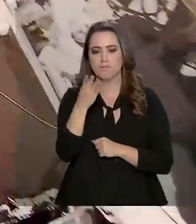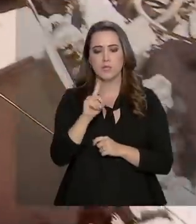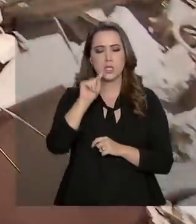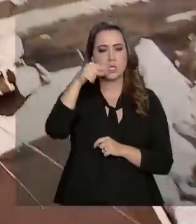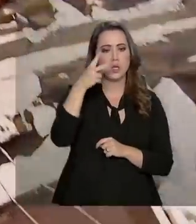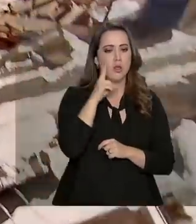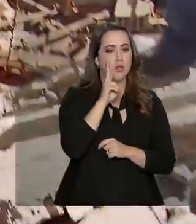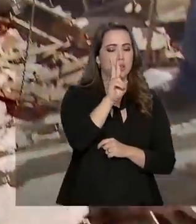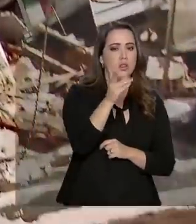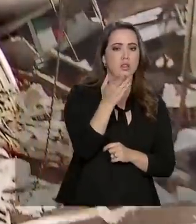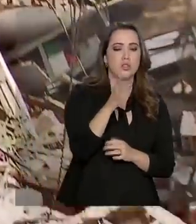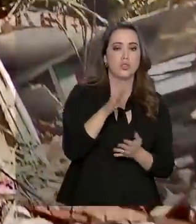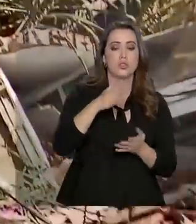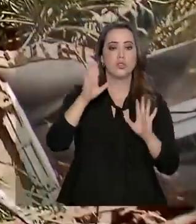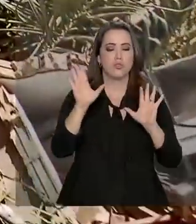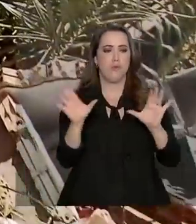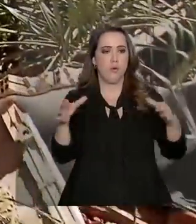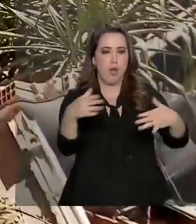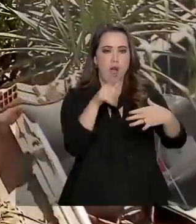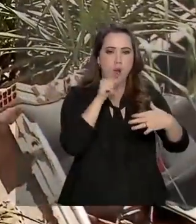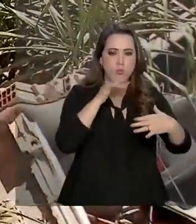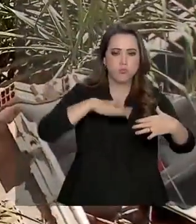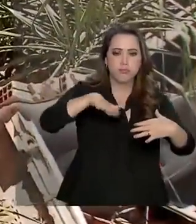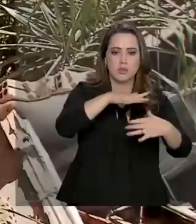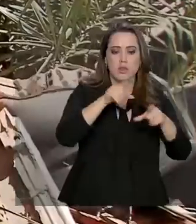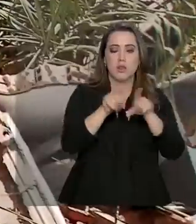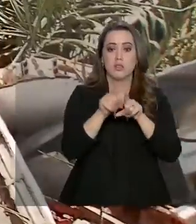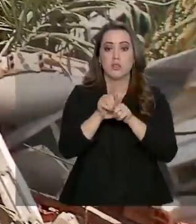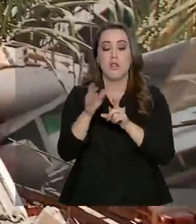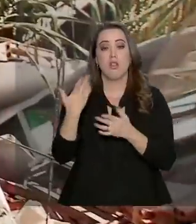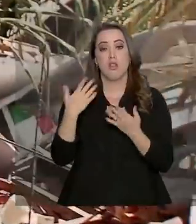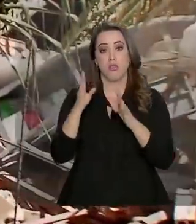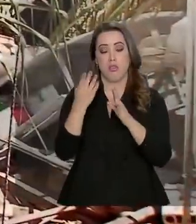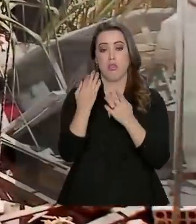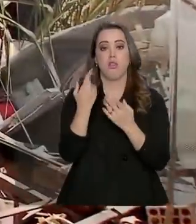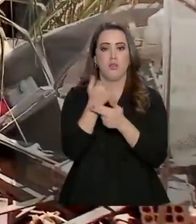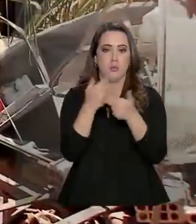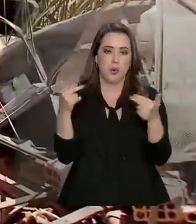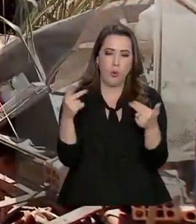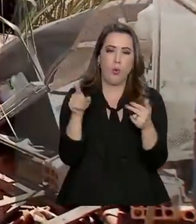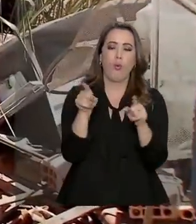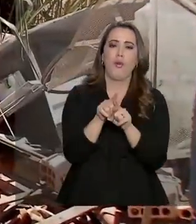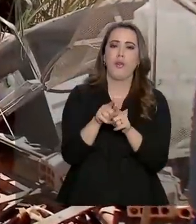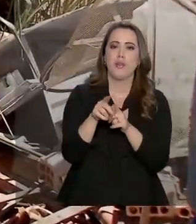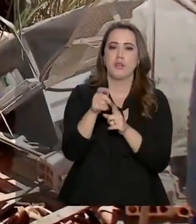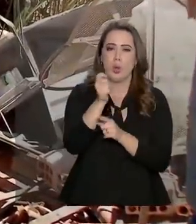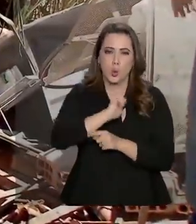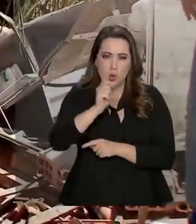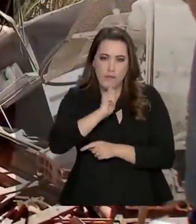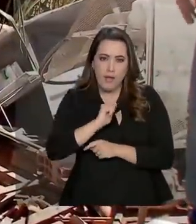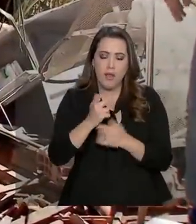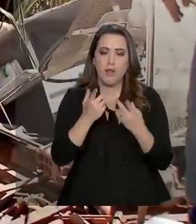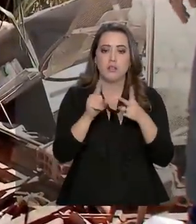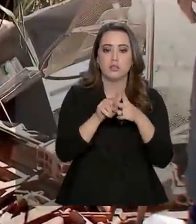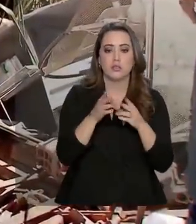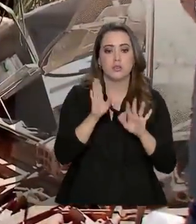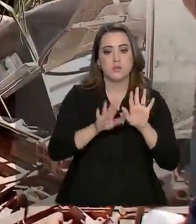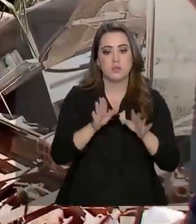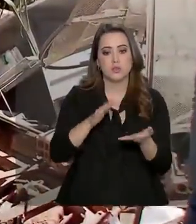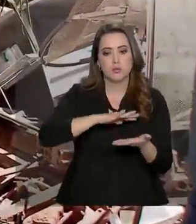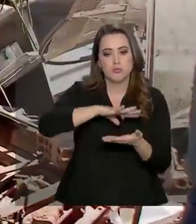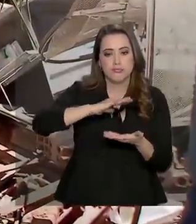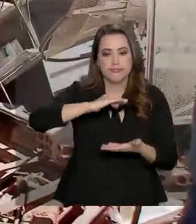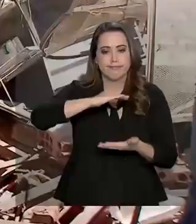ali mais adiante tem uma caixa d'água, tem também um armário com potes de sorvete, potes que são geralmente usados para guardar